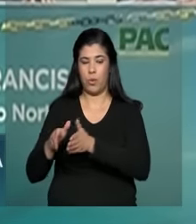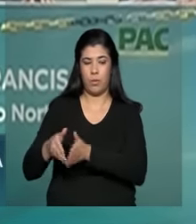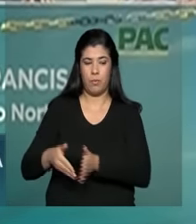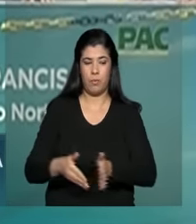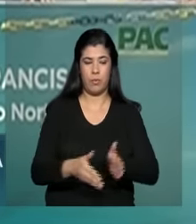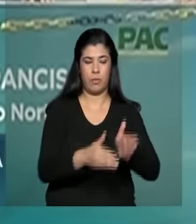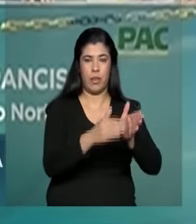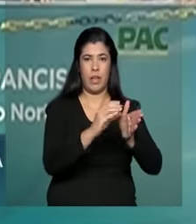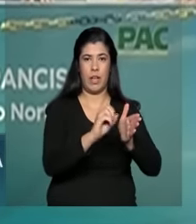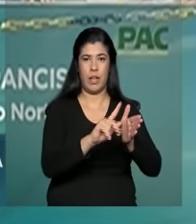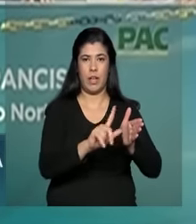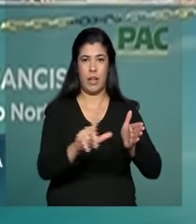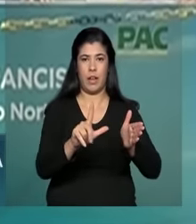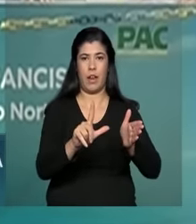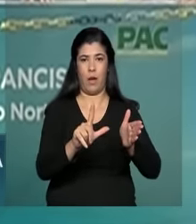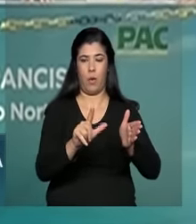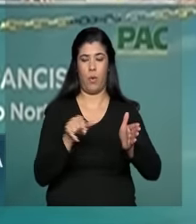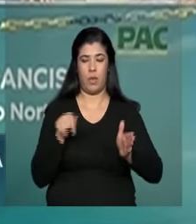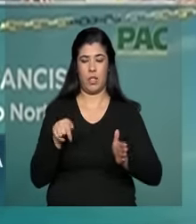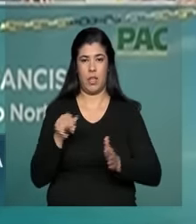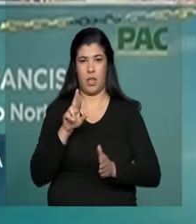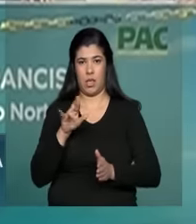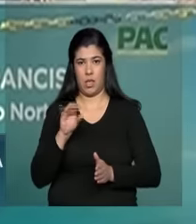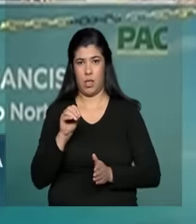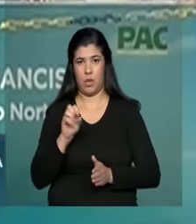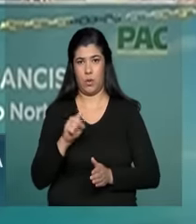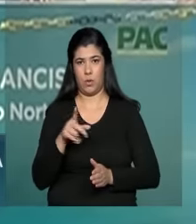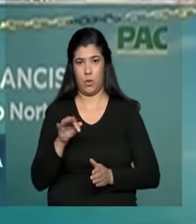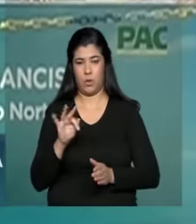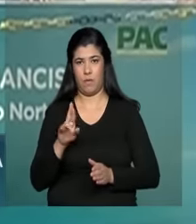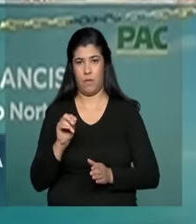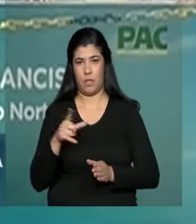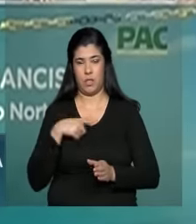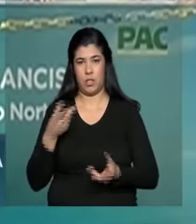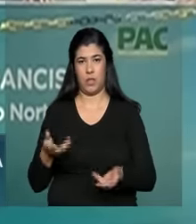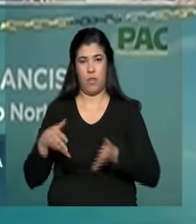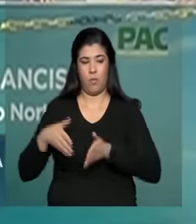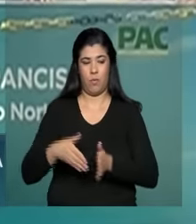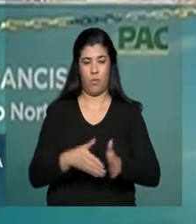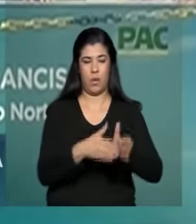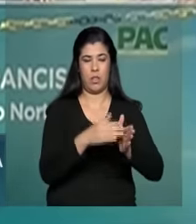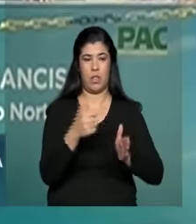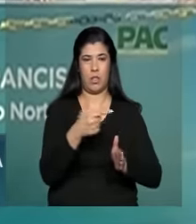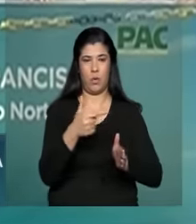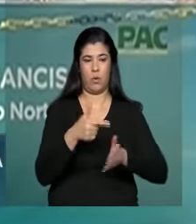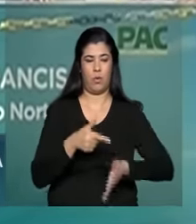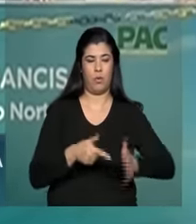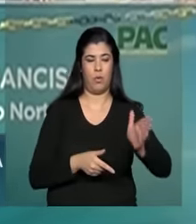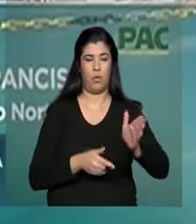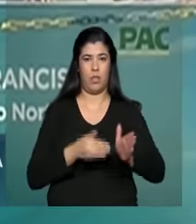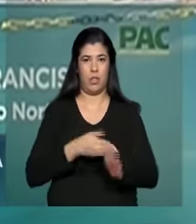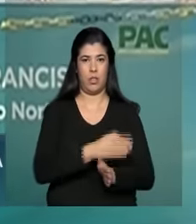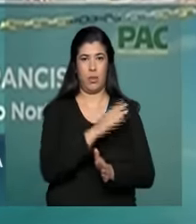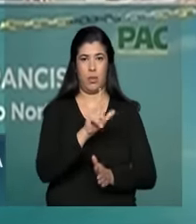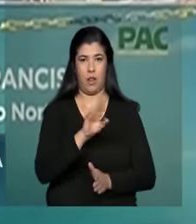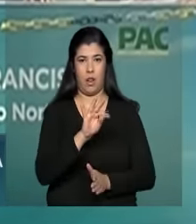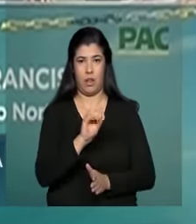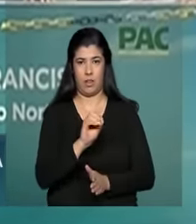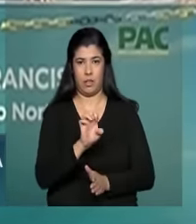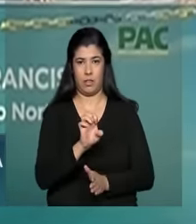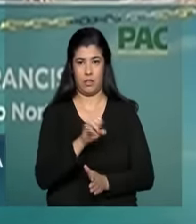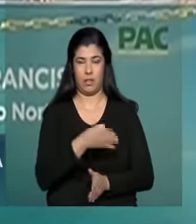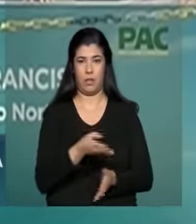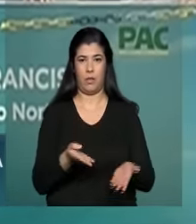vindo do Rio São Francisco para esse sistema de integração que tem dois eixos. A presidenta Dilma, que você acompanha aqui nas